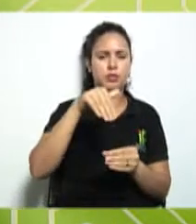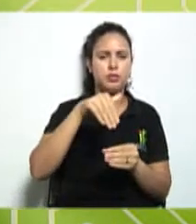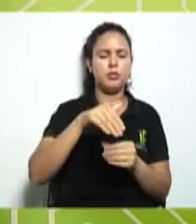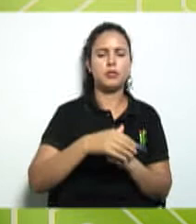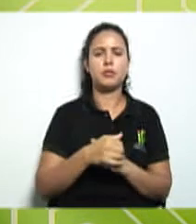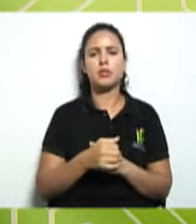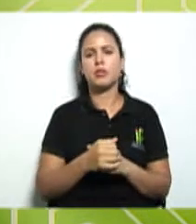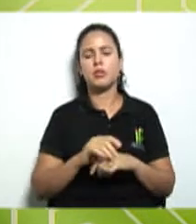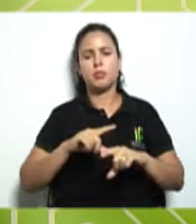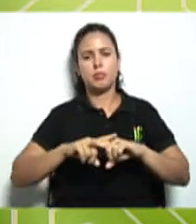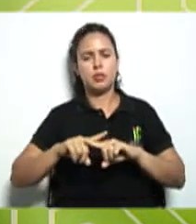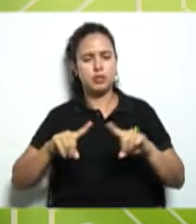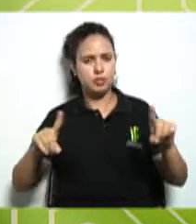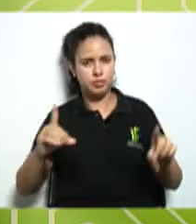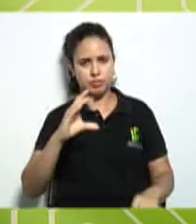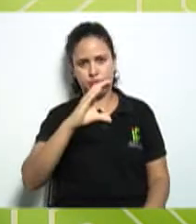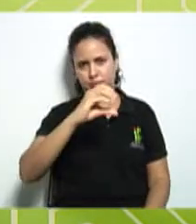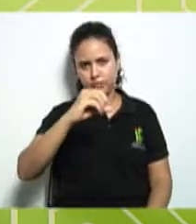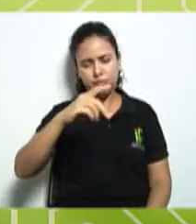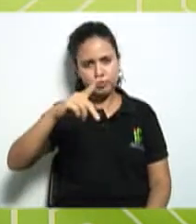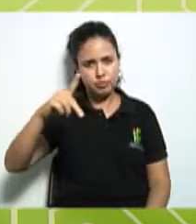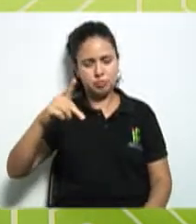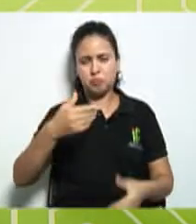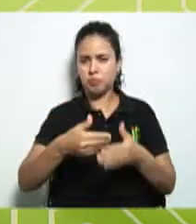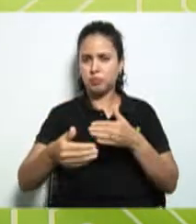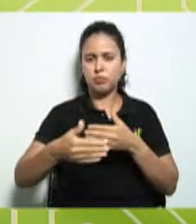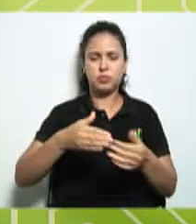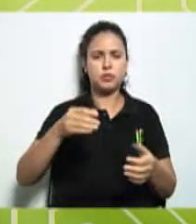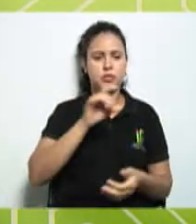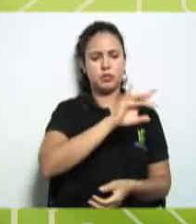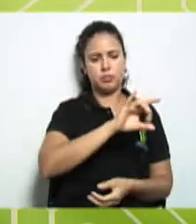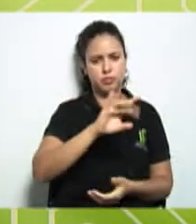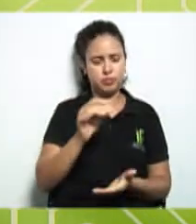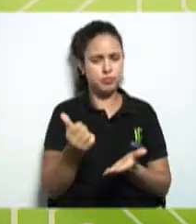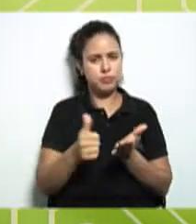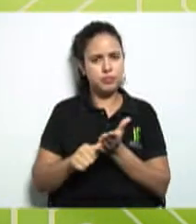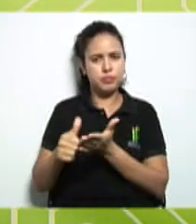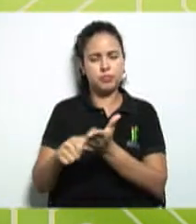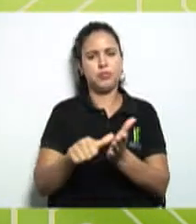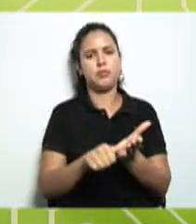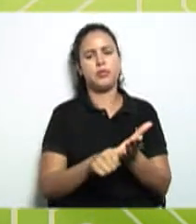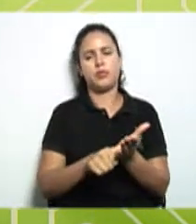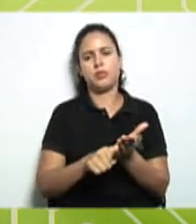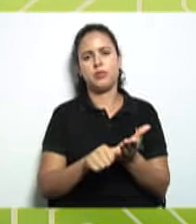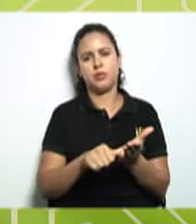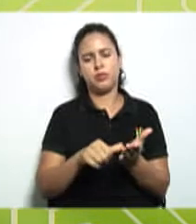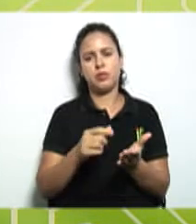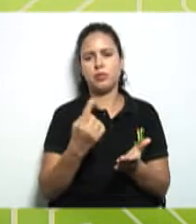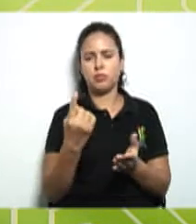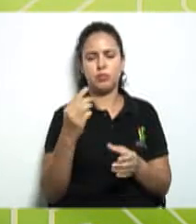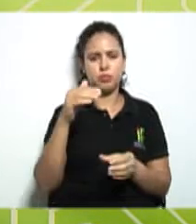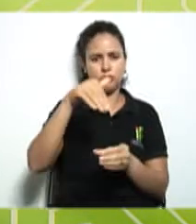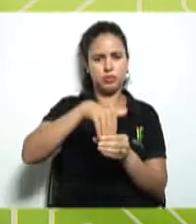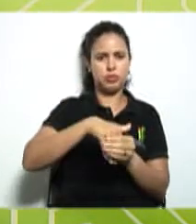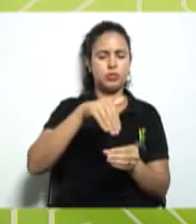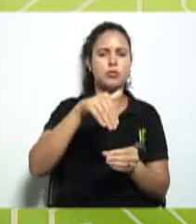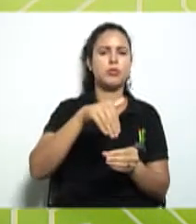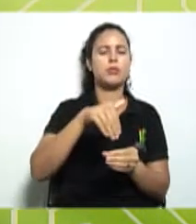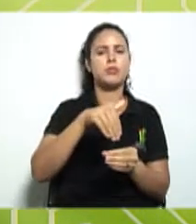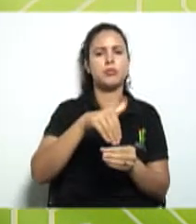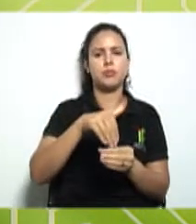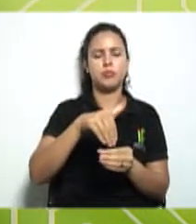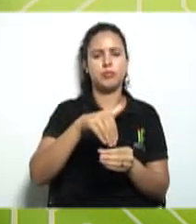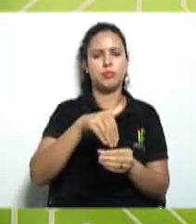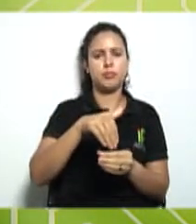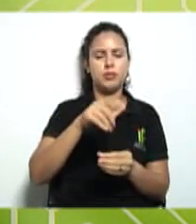aqui, independe, certo? Porque cada cooperado vale um voto, ou seja, é o é chamado voto por